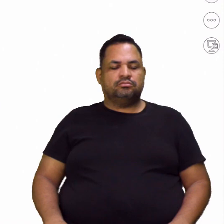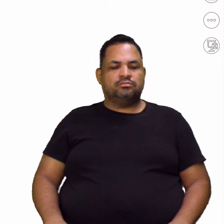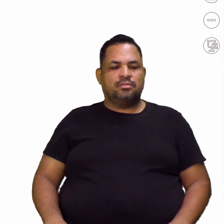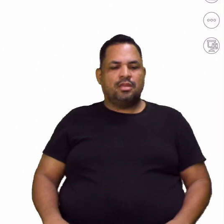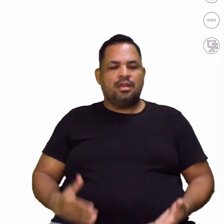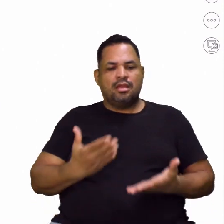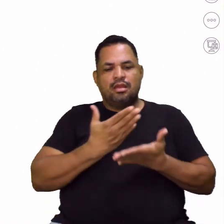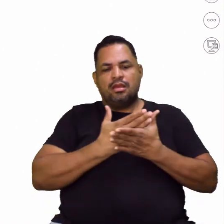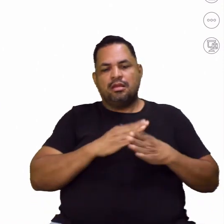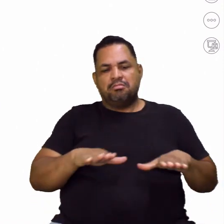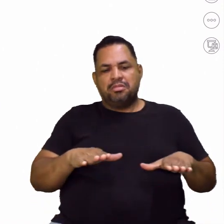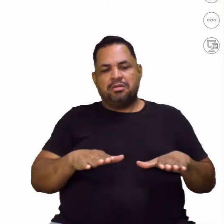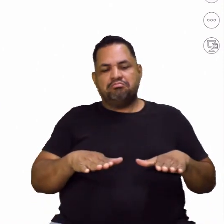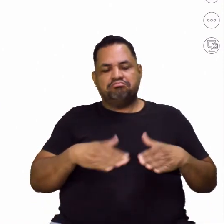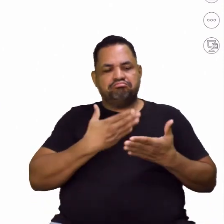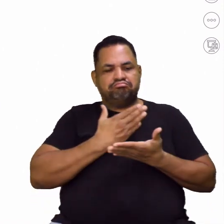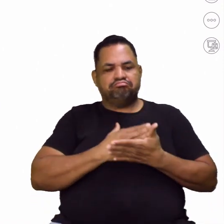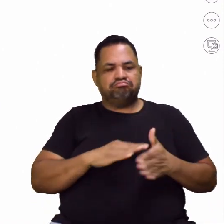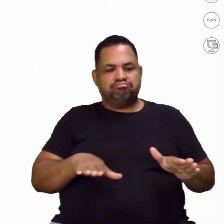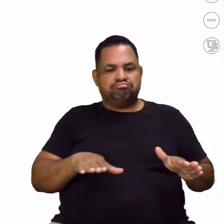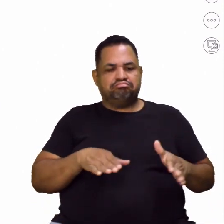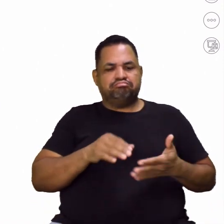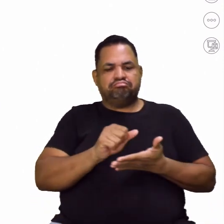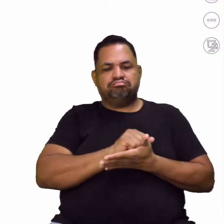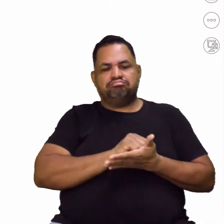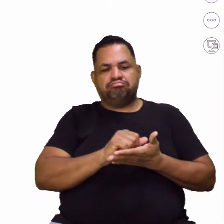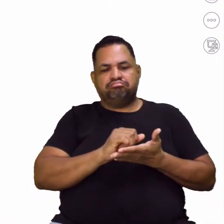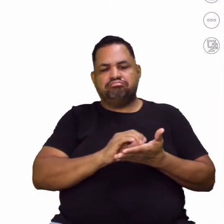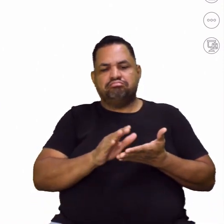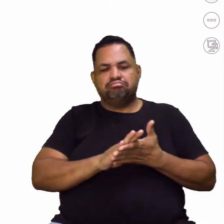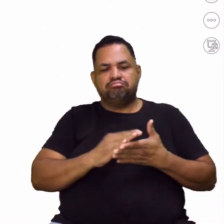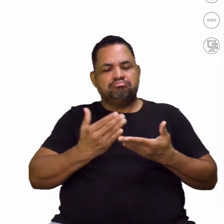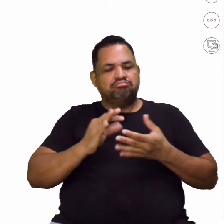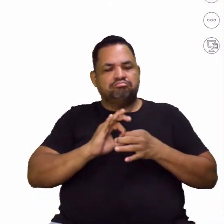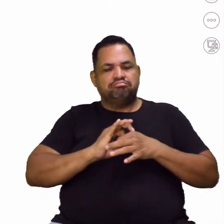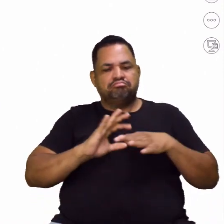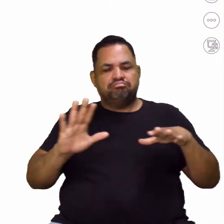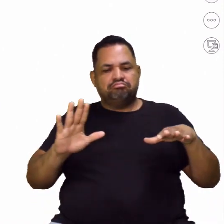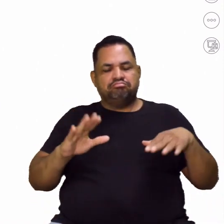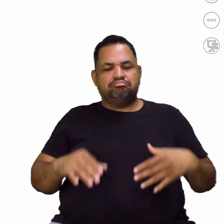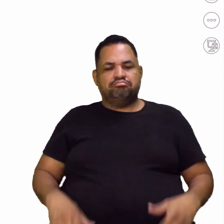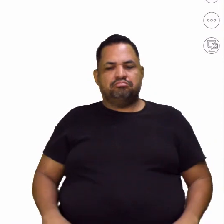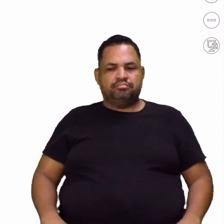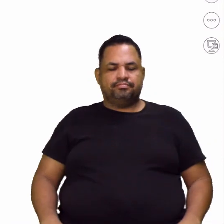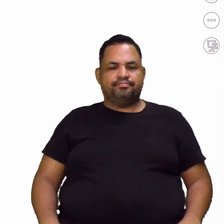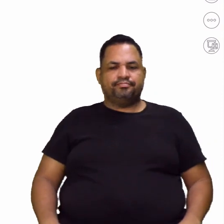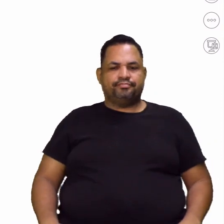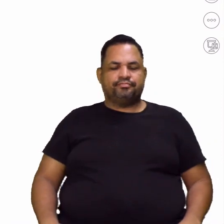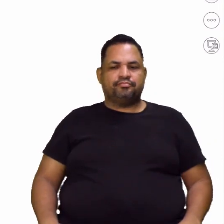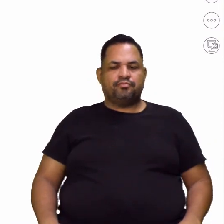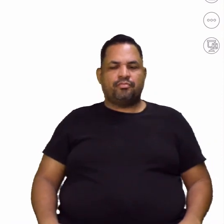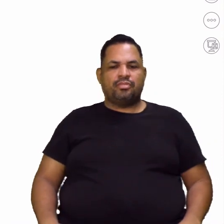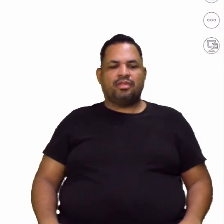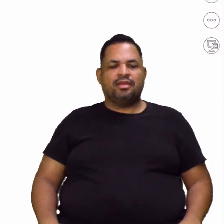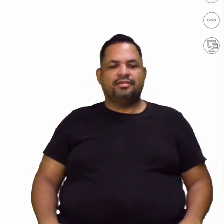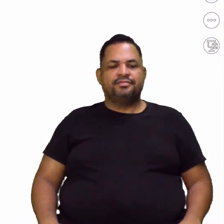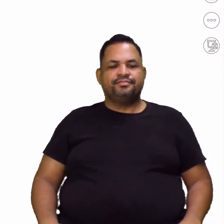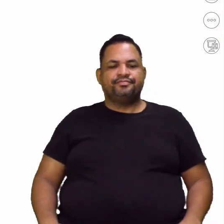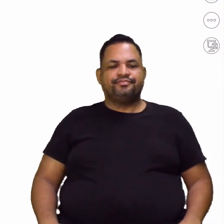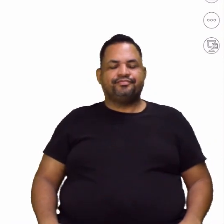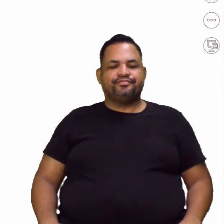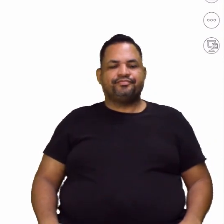extinguir, ó, apagar, abolir, suprimir. Então, estas